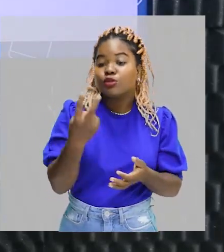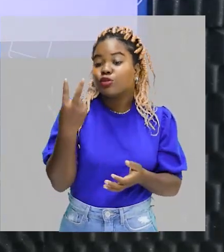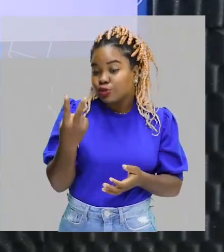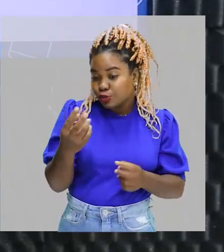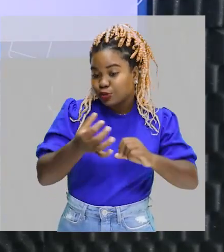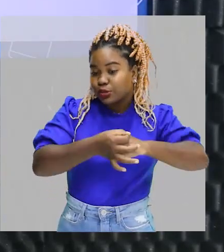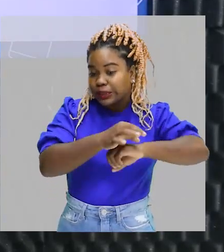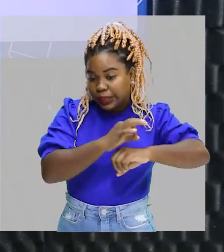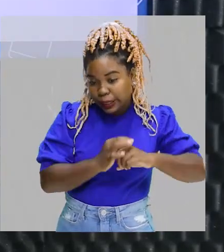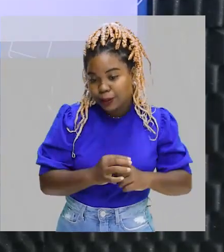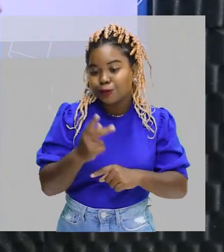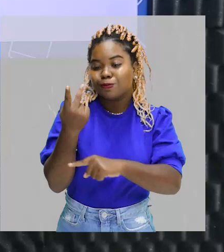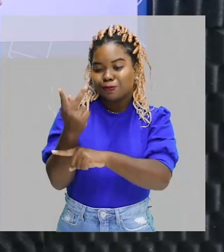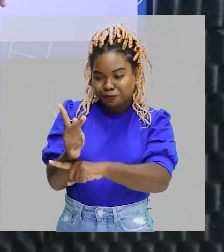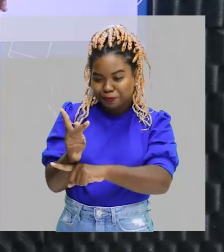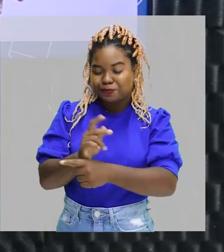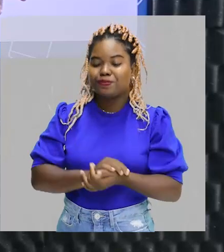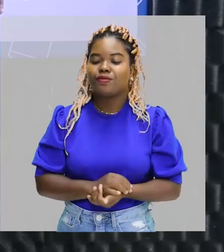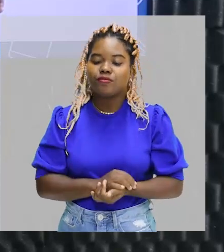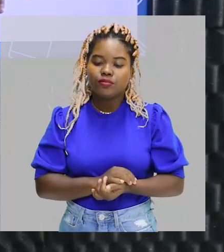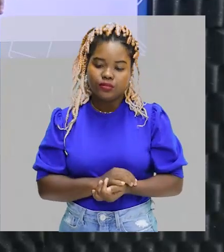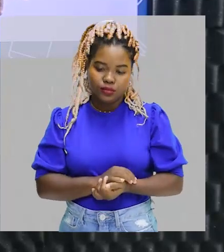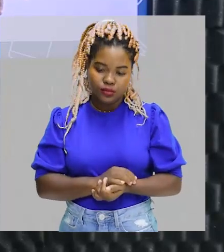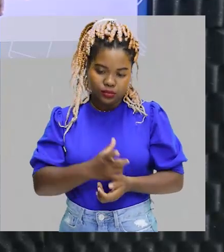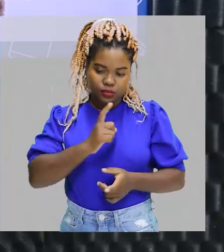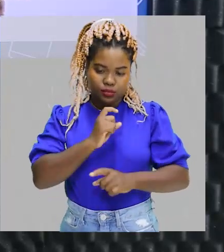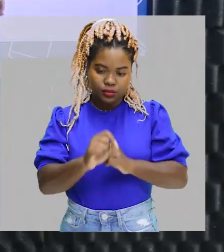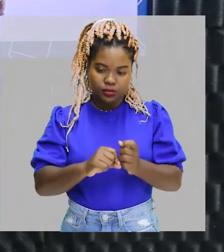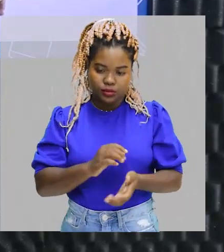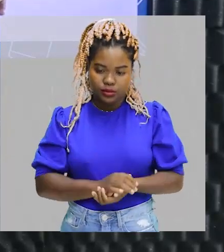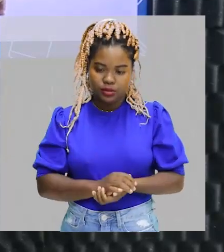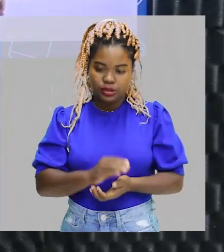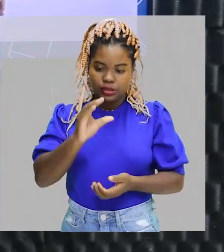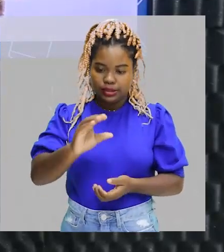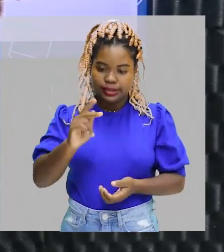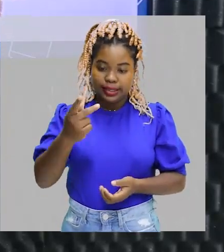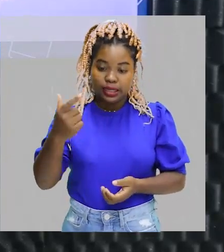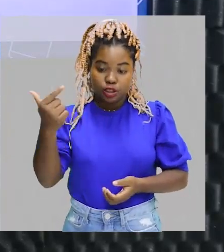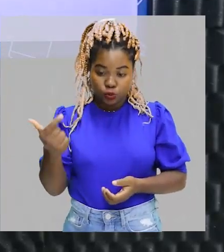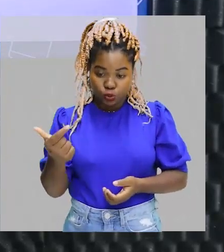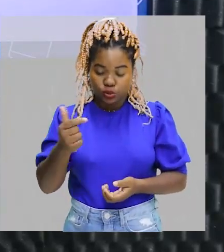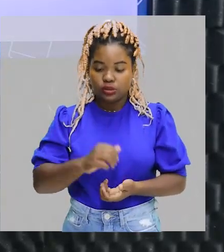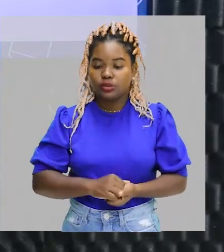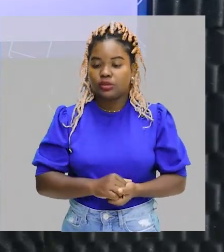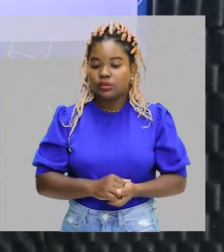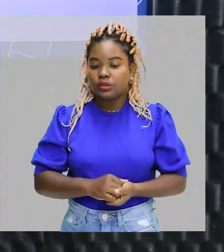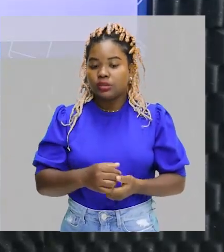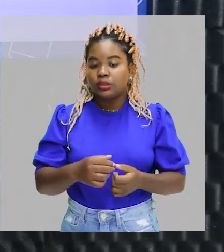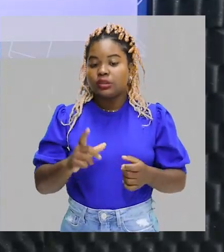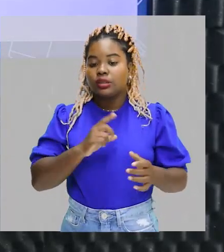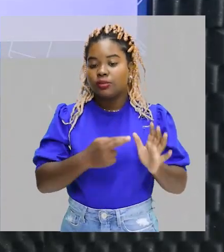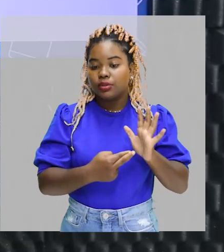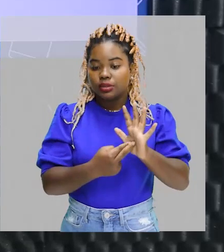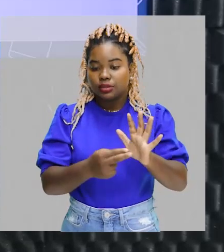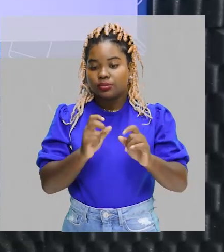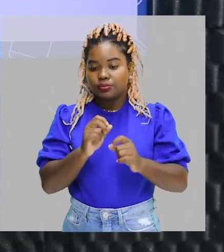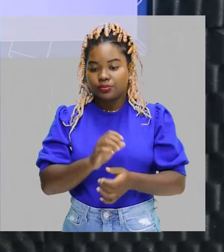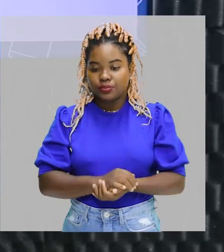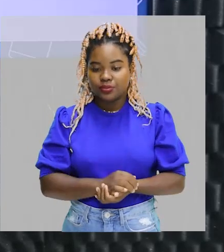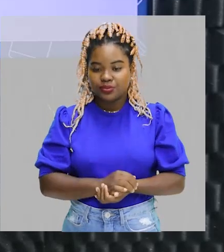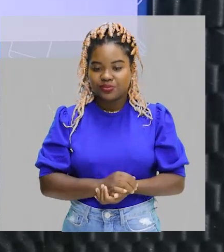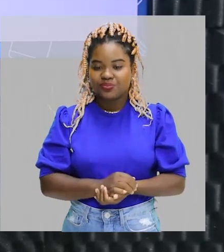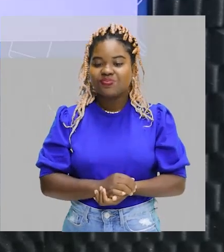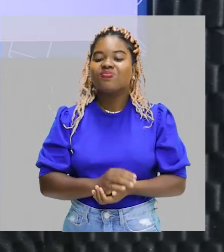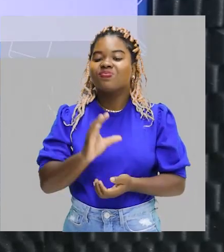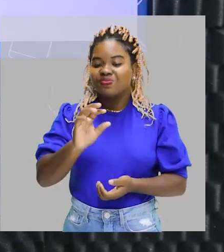átomos de hidrogênios. Então, aqui eu tenho um CH₂, que corresponde a